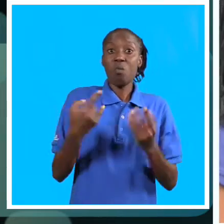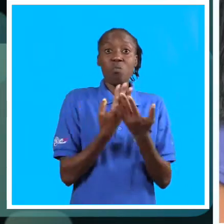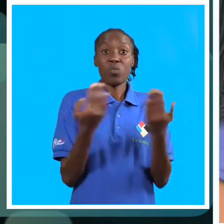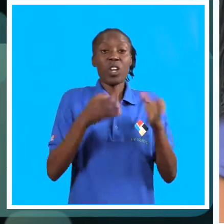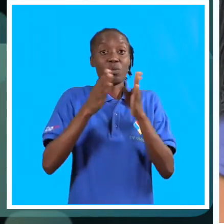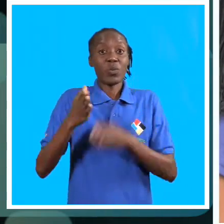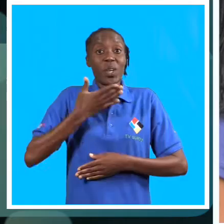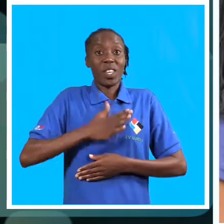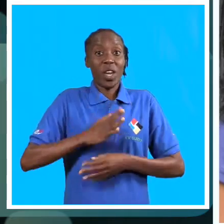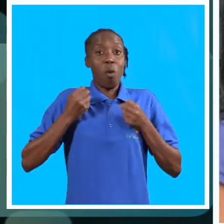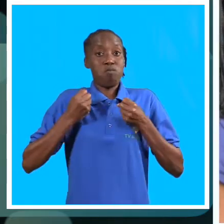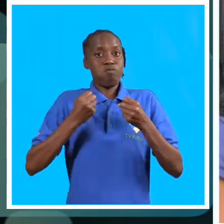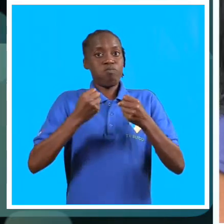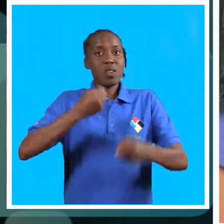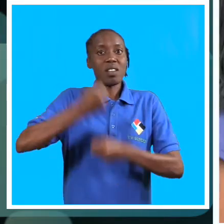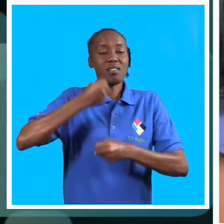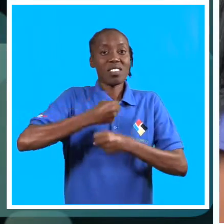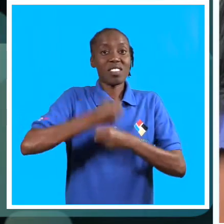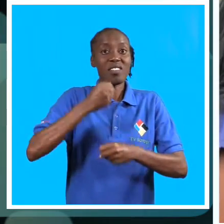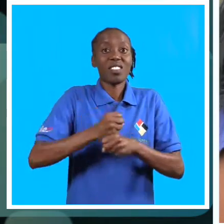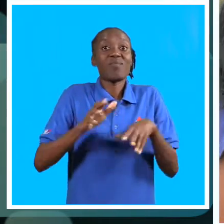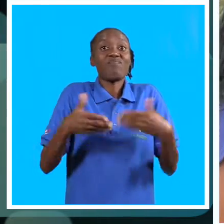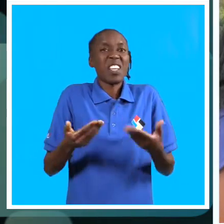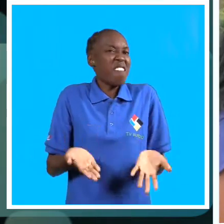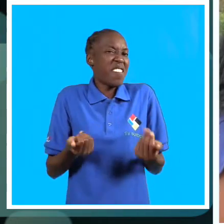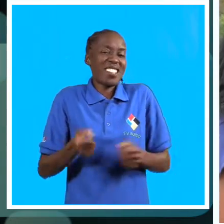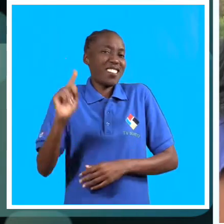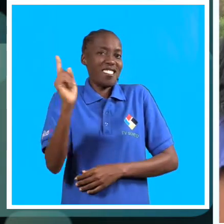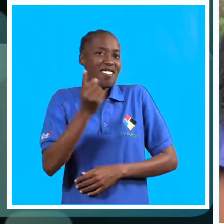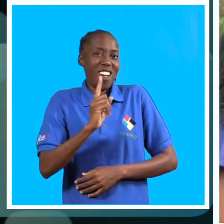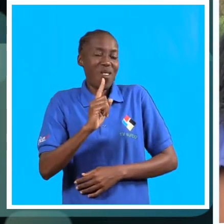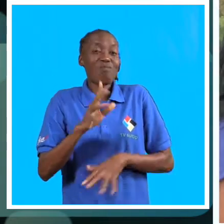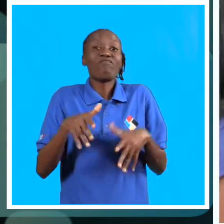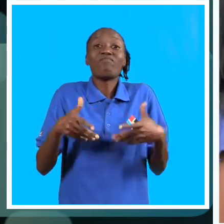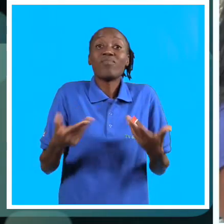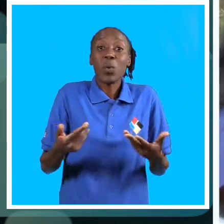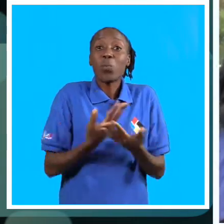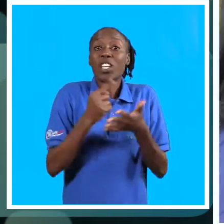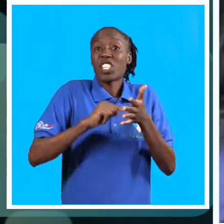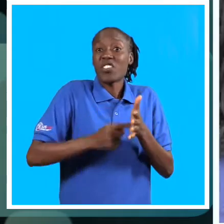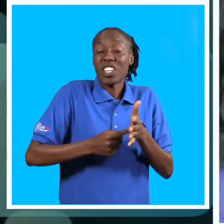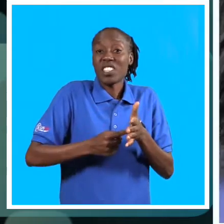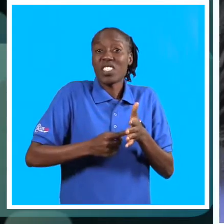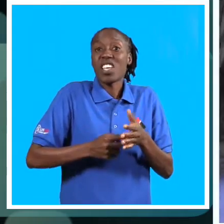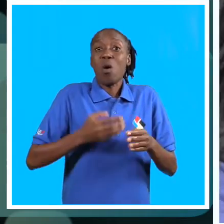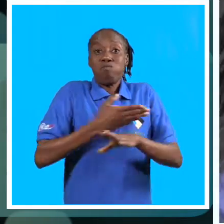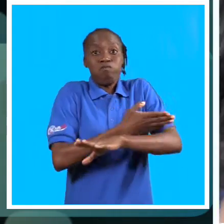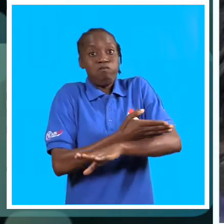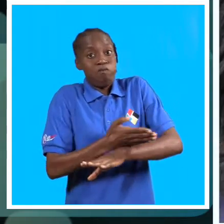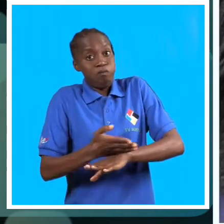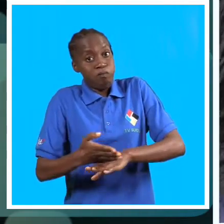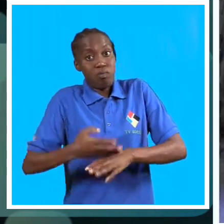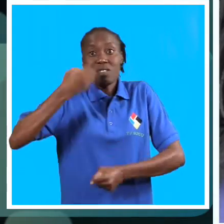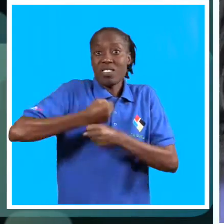hora da ponta. Muita gente quer ir para o serviço. Por isso não é fácil andar. Muitas das